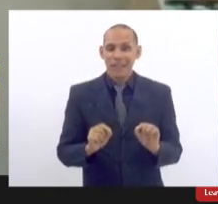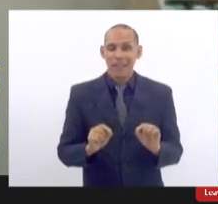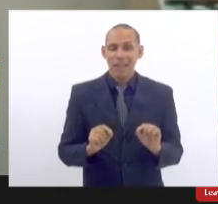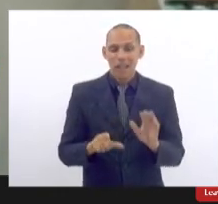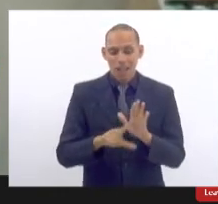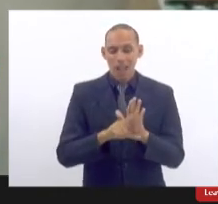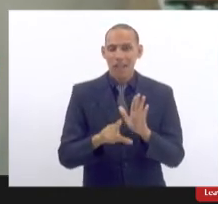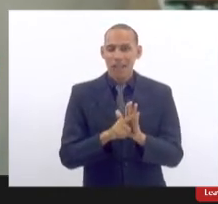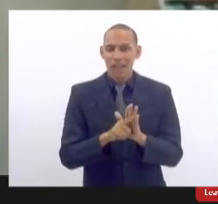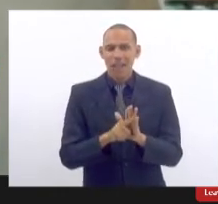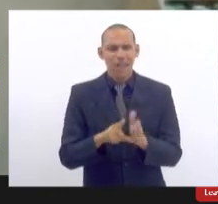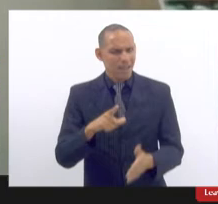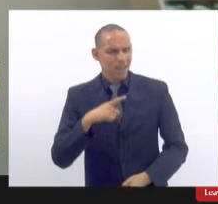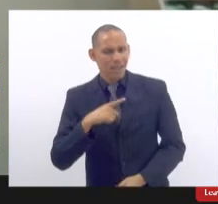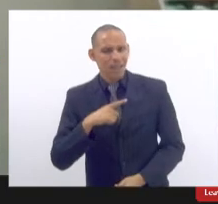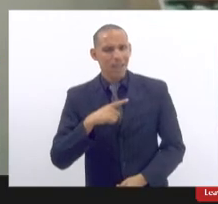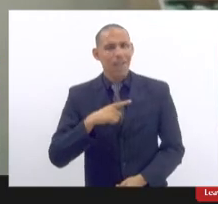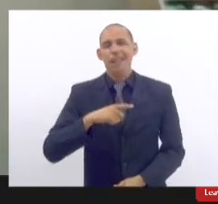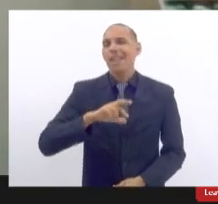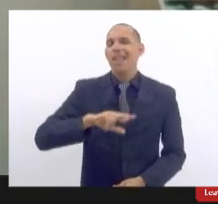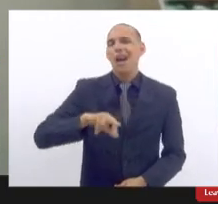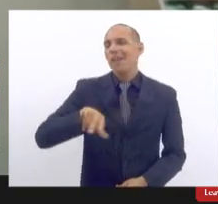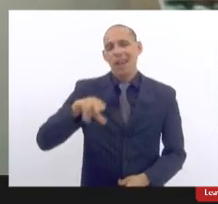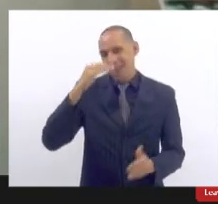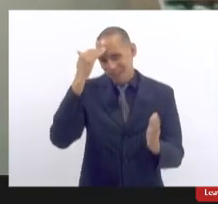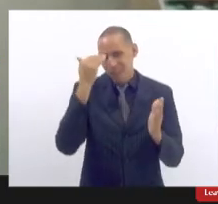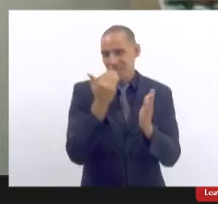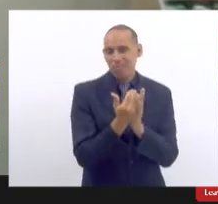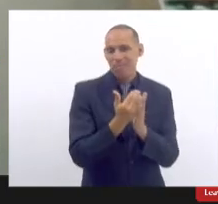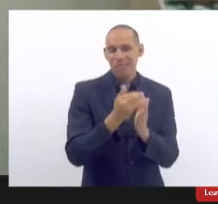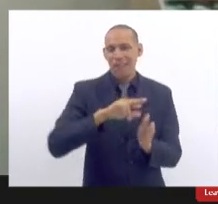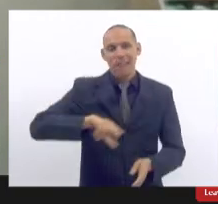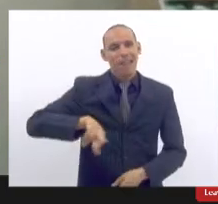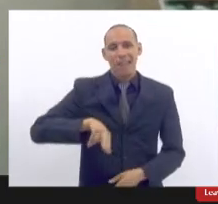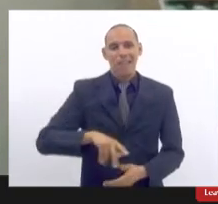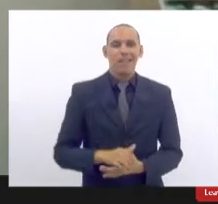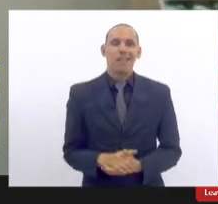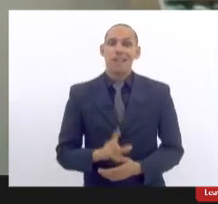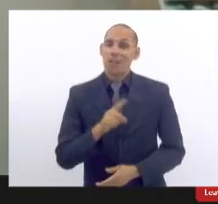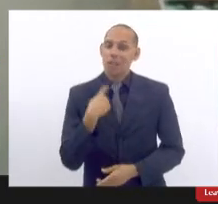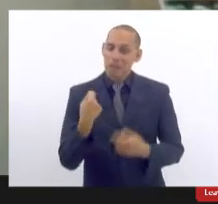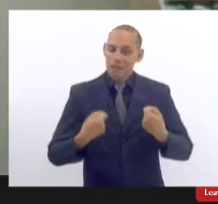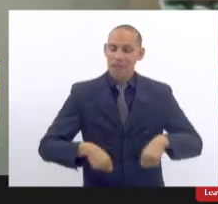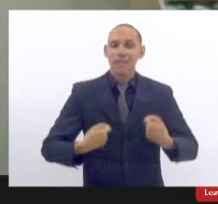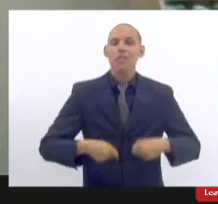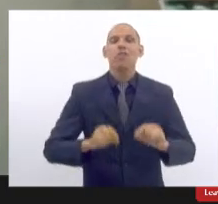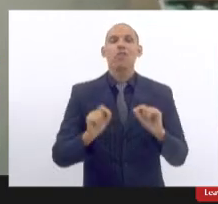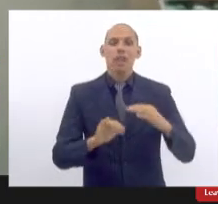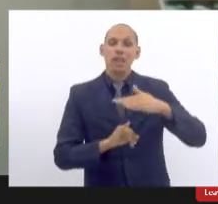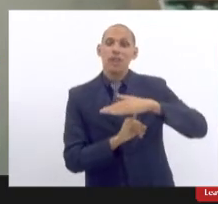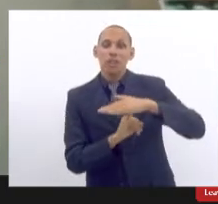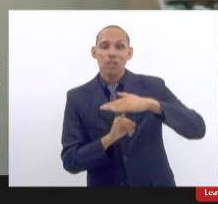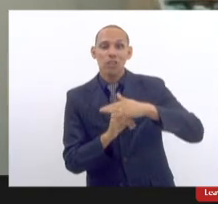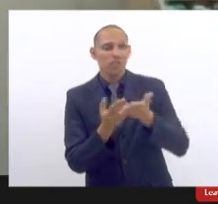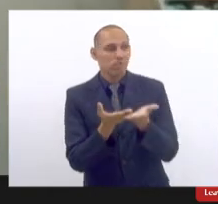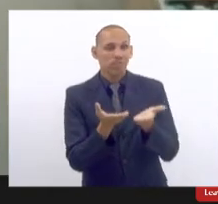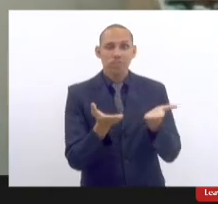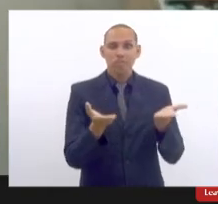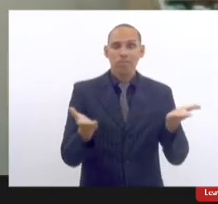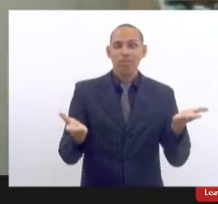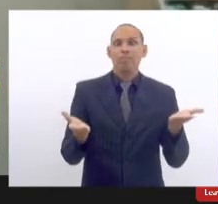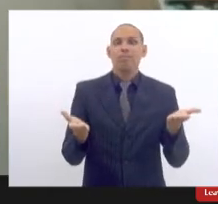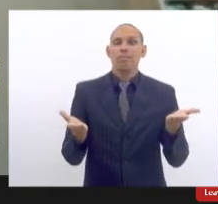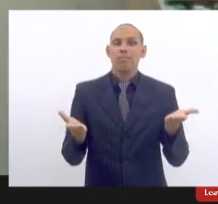lei é a certeza de que ela será cumprida então a gente precisa dessas instituições como